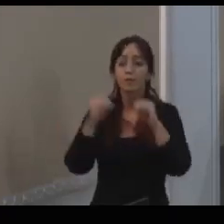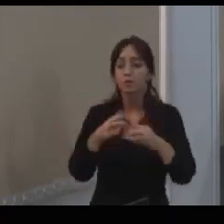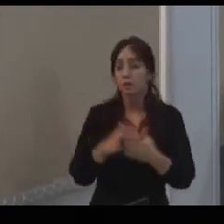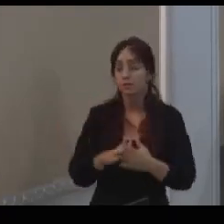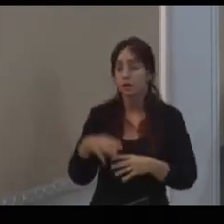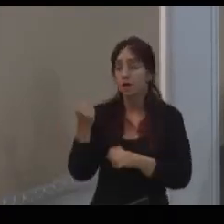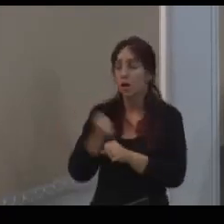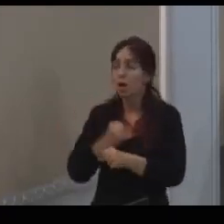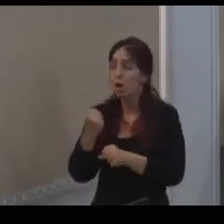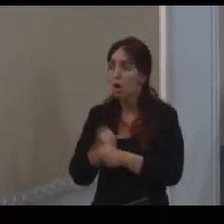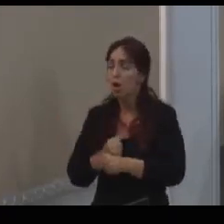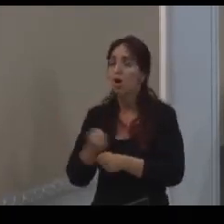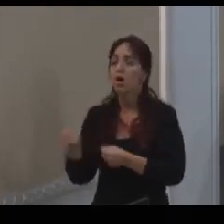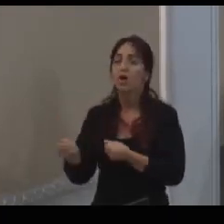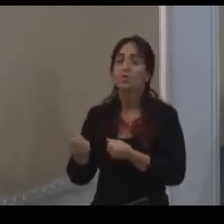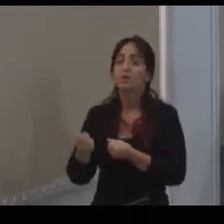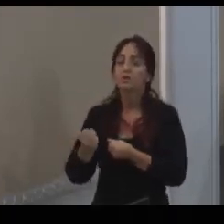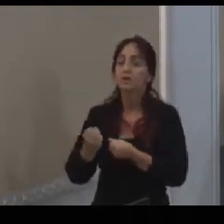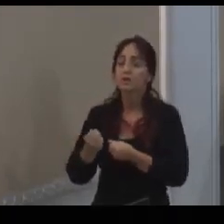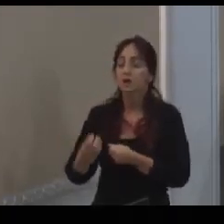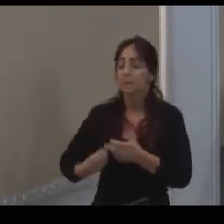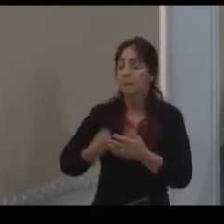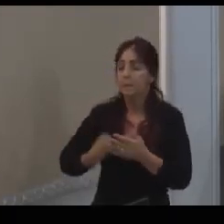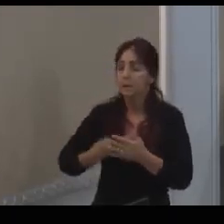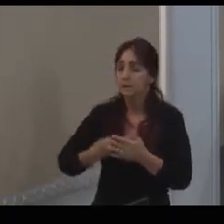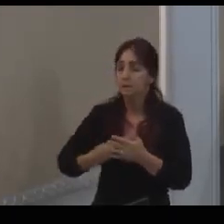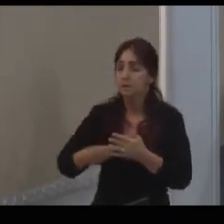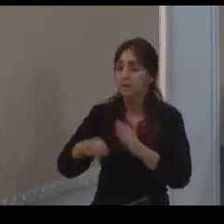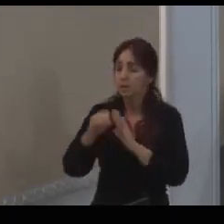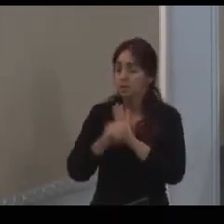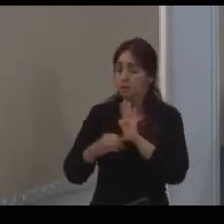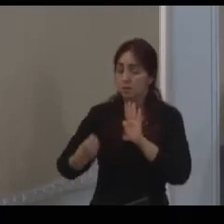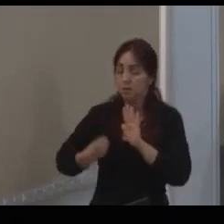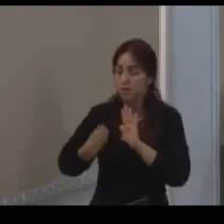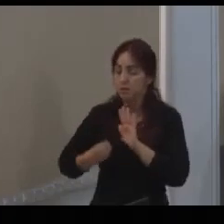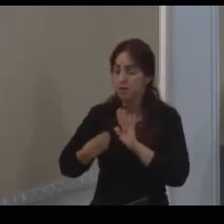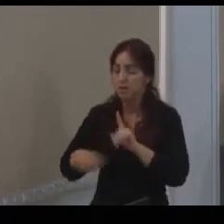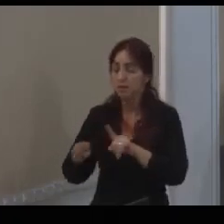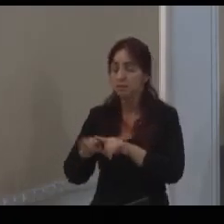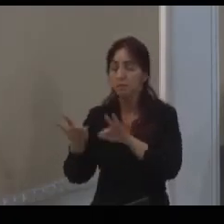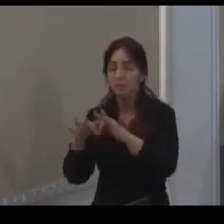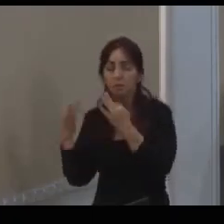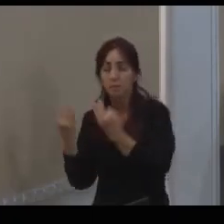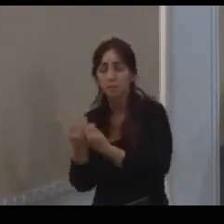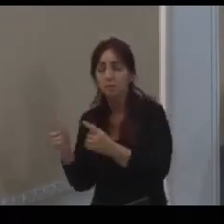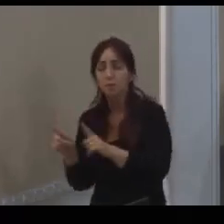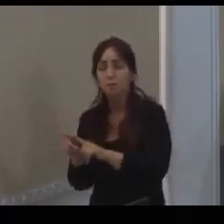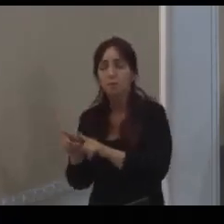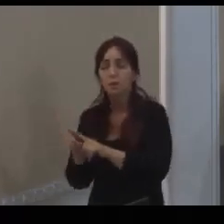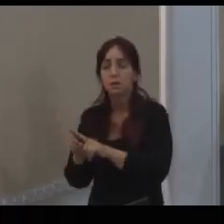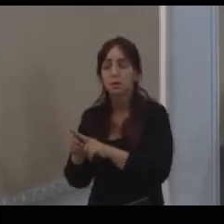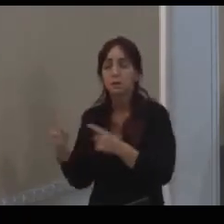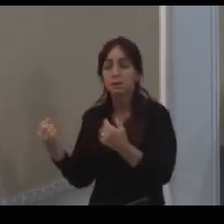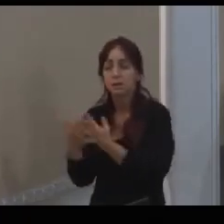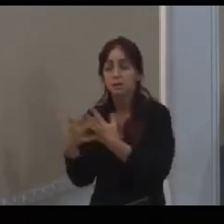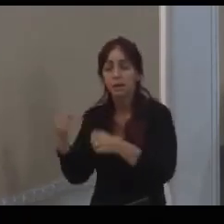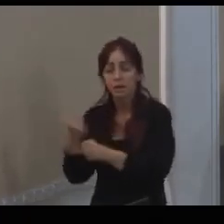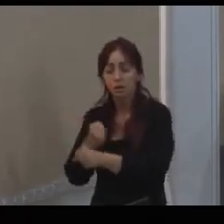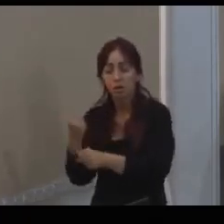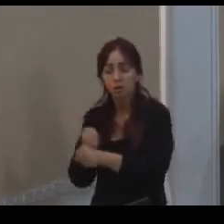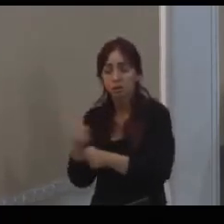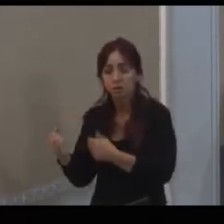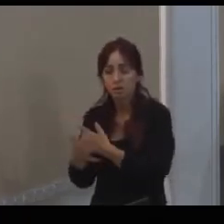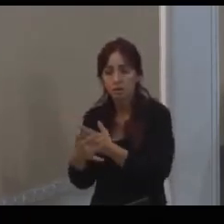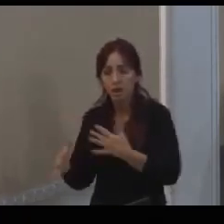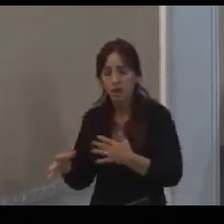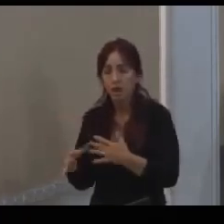obras de orçamento participativo, reassentamento de famílias devido a obras da cidade, como, por exemplo, as obras do Onça,